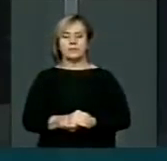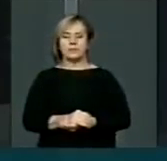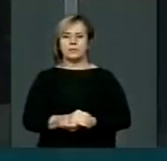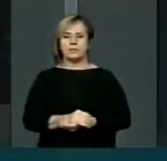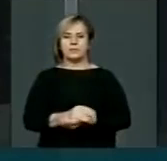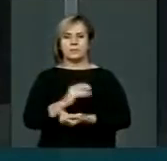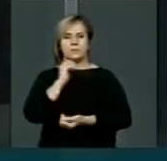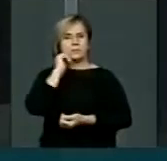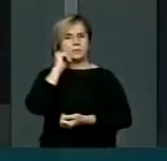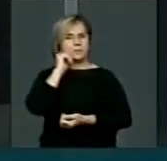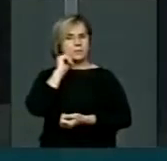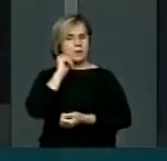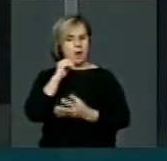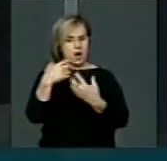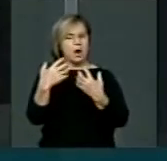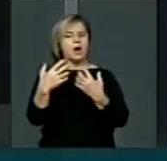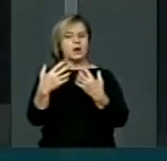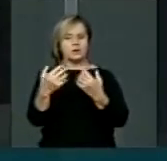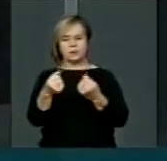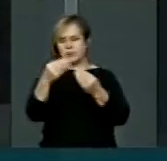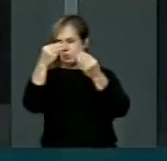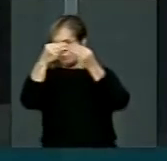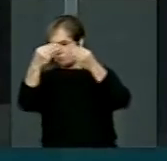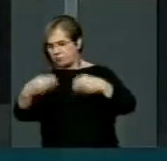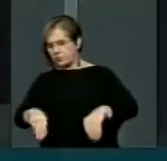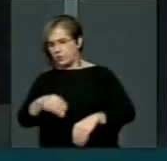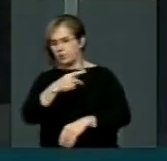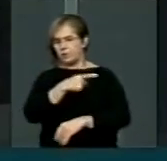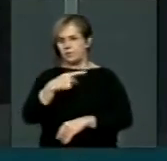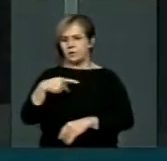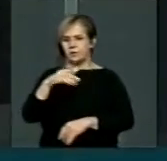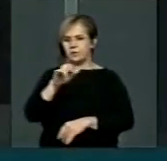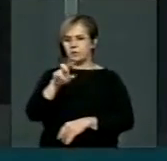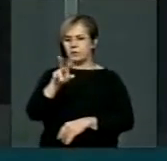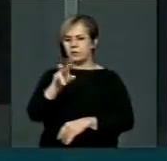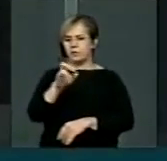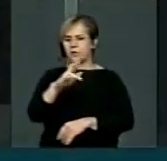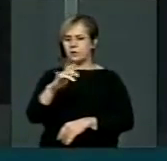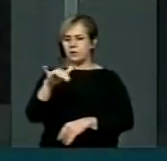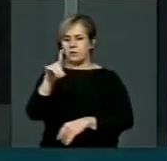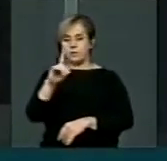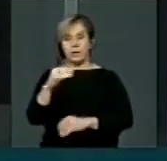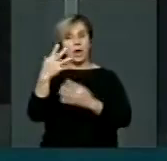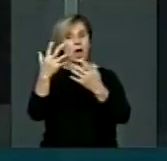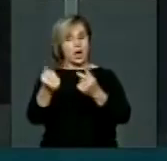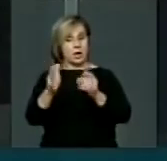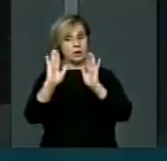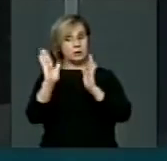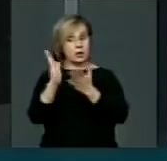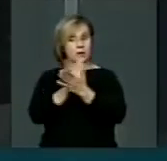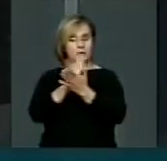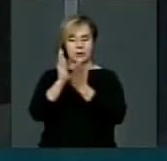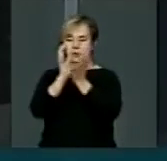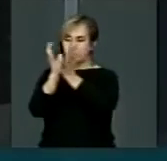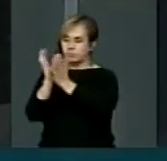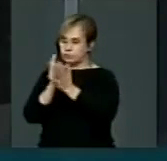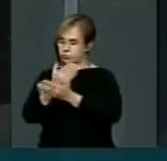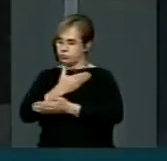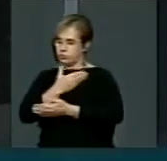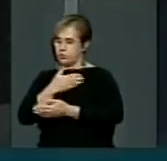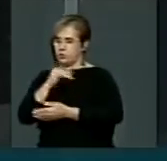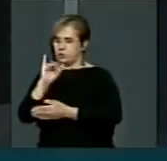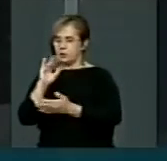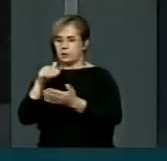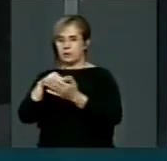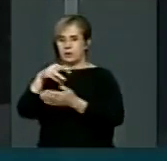matéria. Admitindo a desistência, o pastor Everaldo do PSC já admite alguns correligionários que, se até